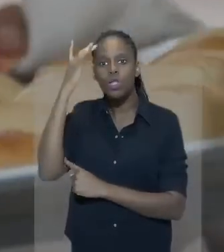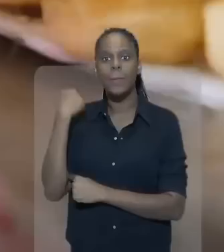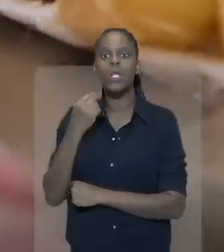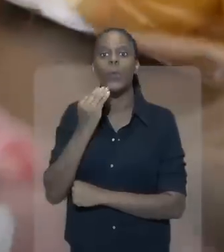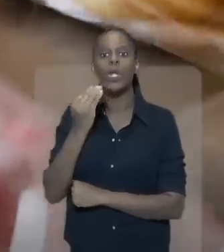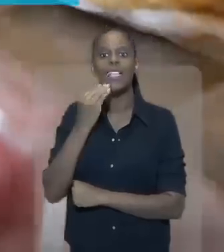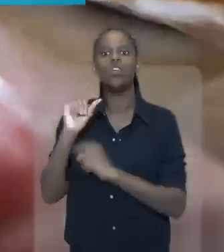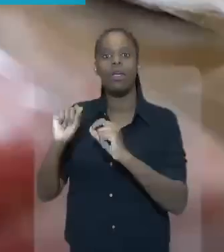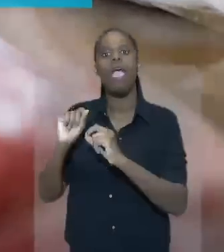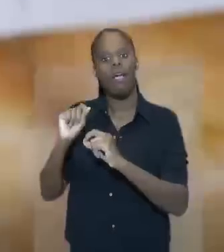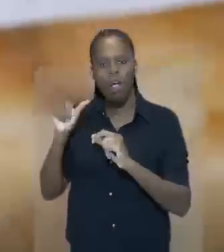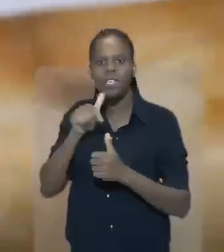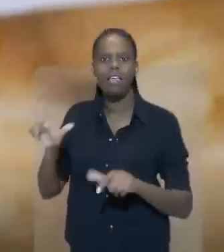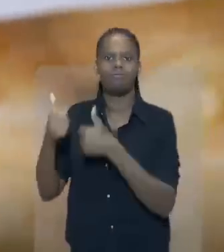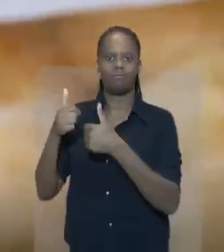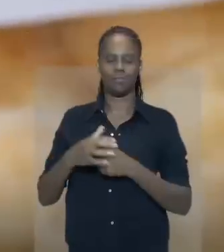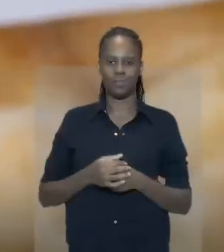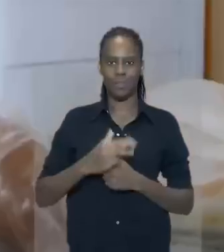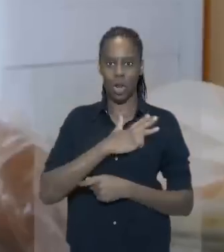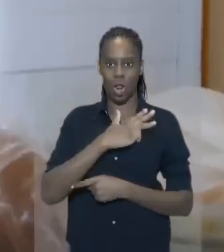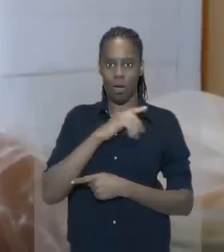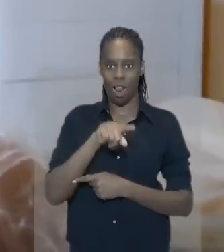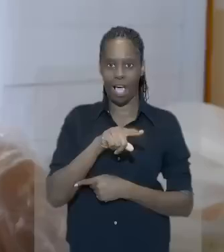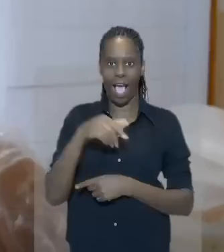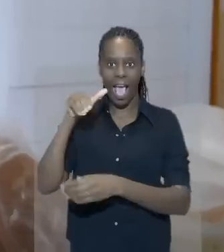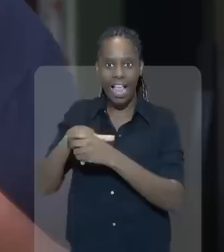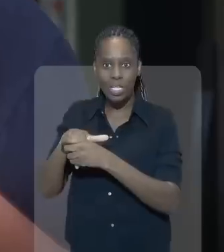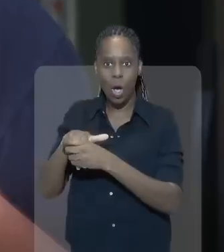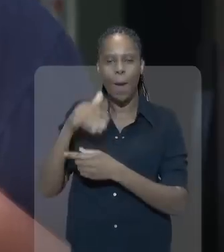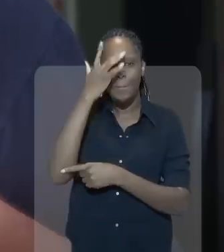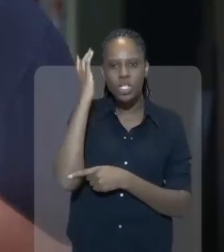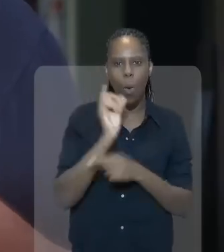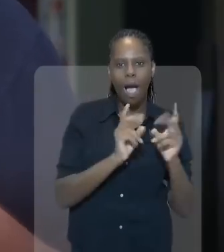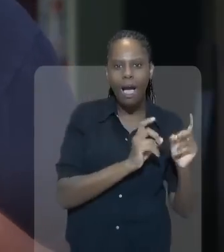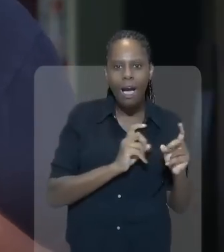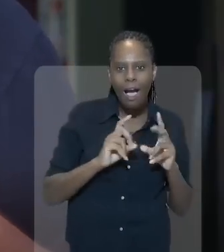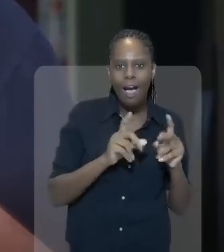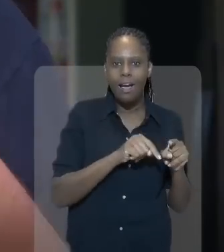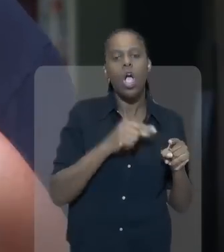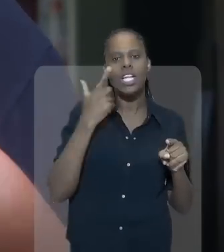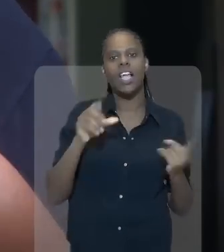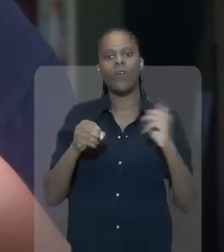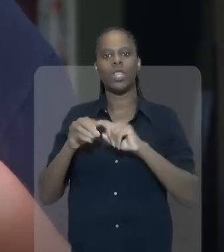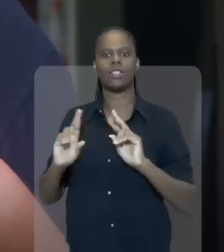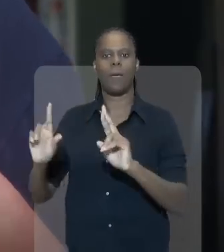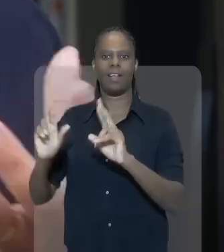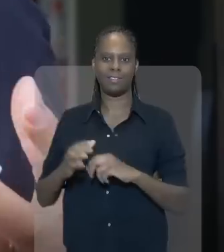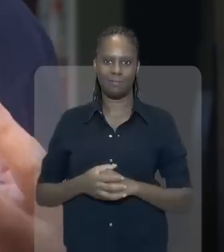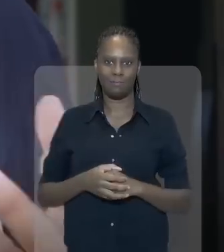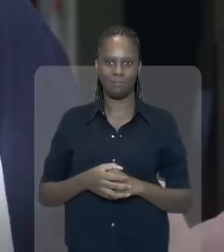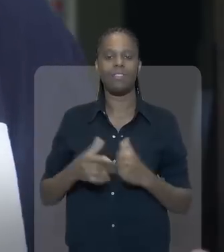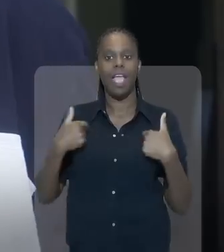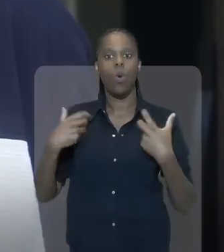O que as pessoas precisam é ter oportunidade de dar certo o seu negócio. Só com a eleição do presidente Lula, o pequeno comerciante